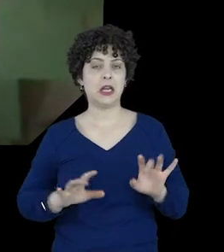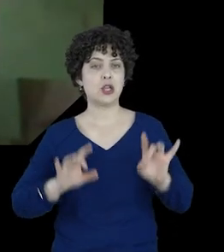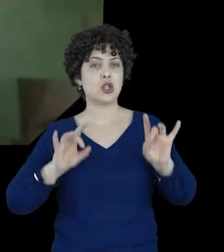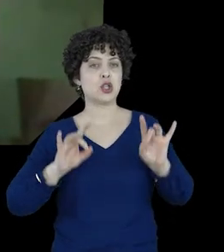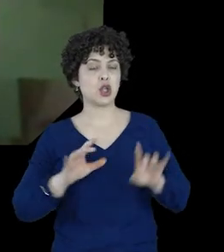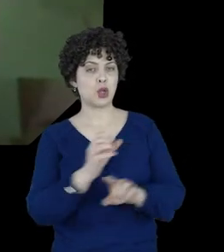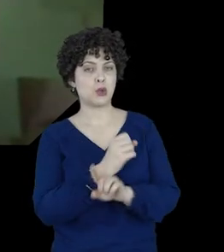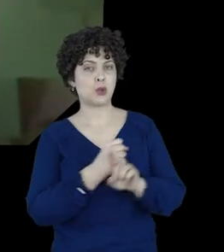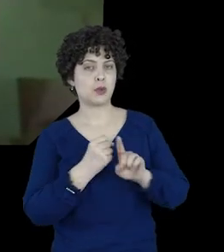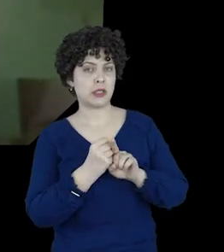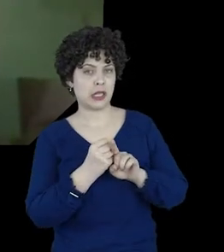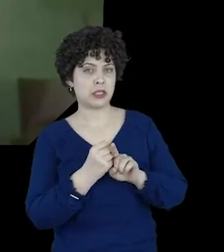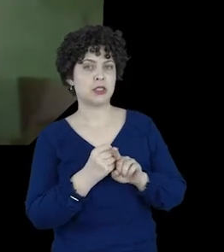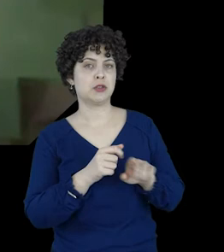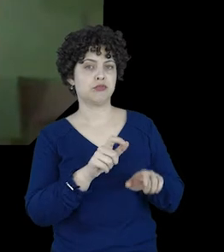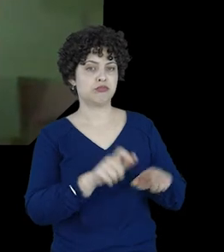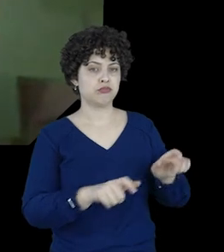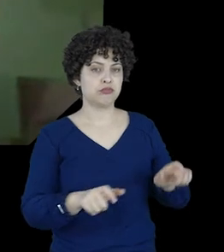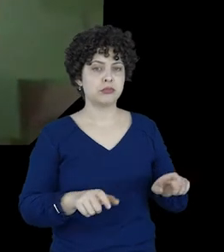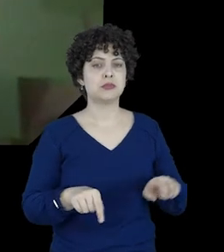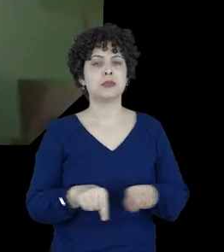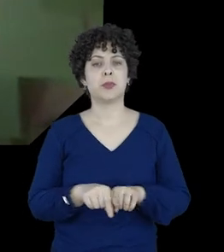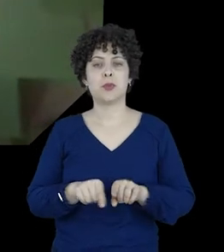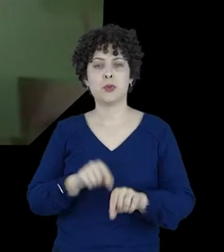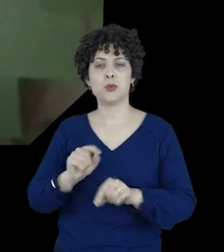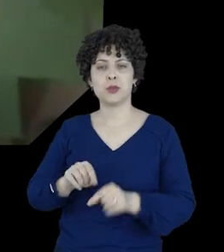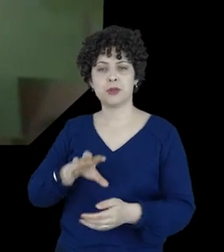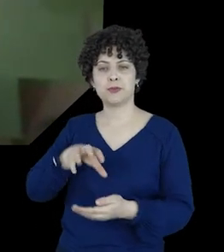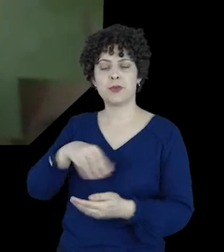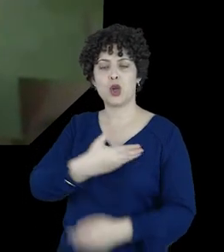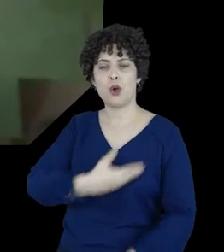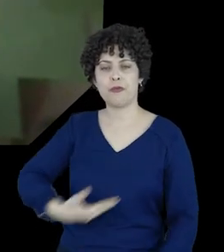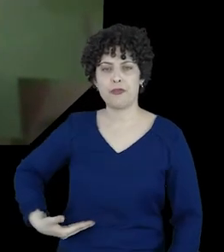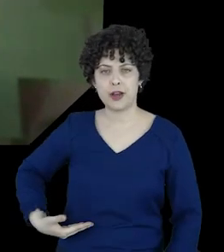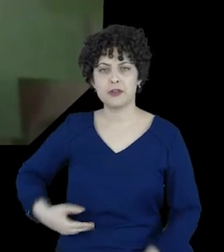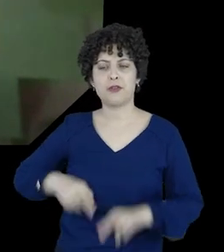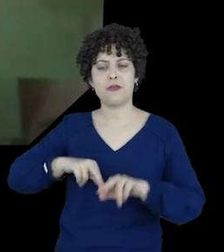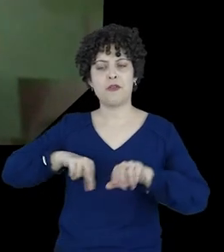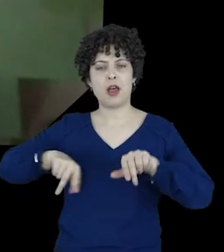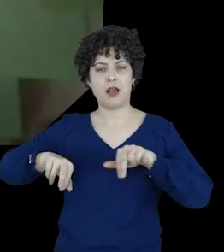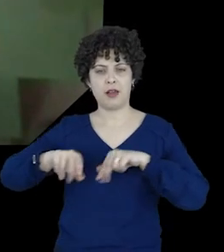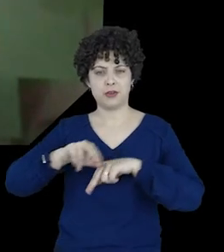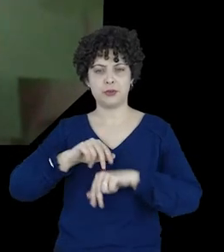Não apenas na sociedade civil, mas também envolvendo governos.